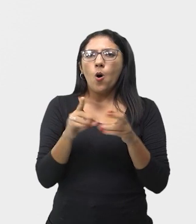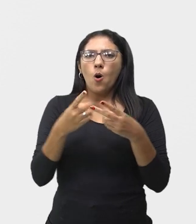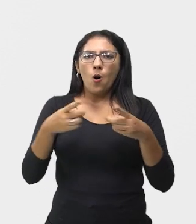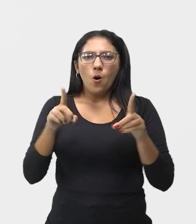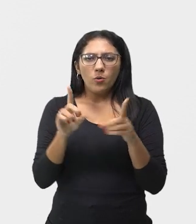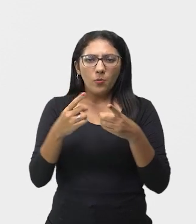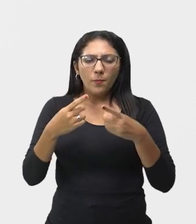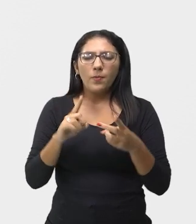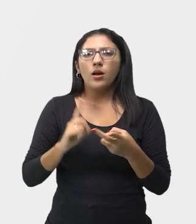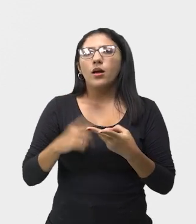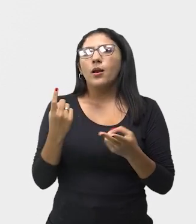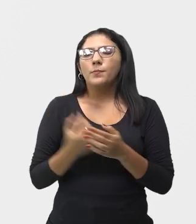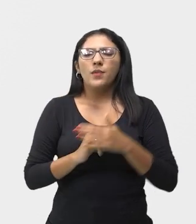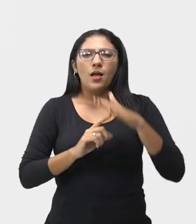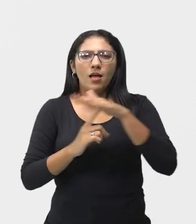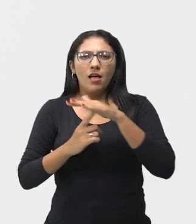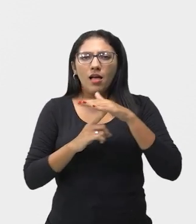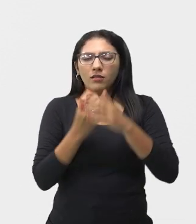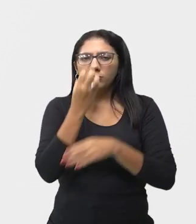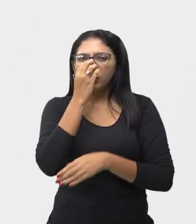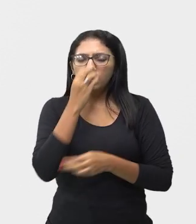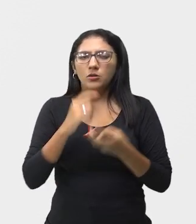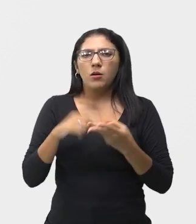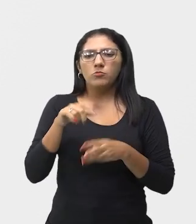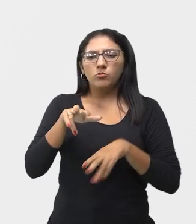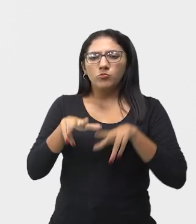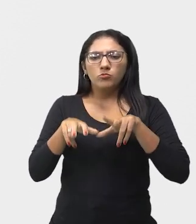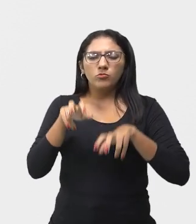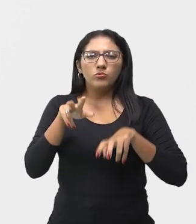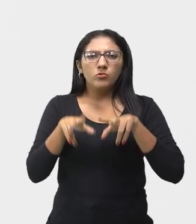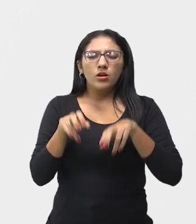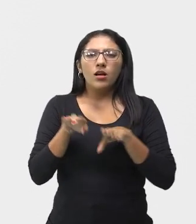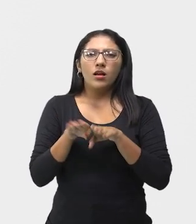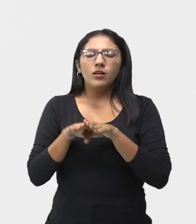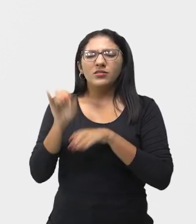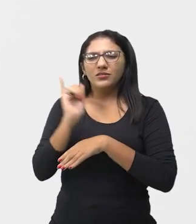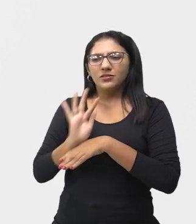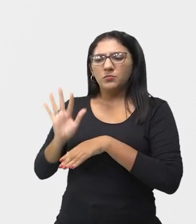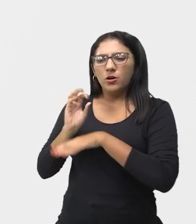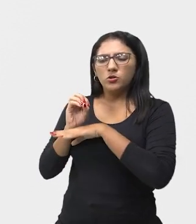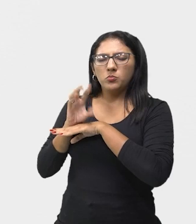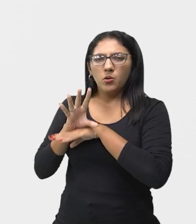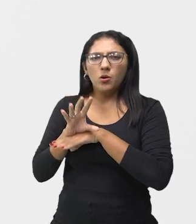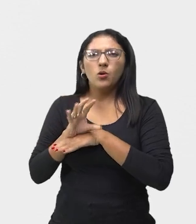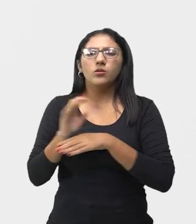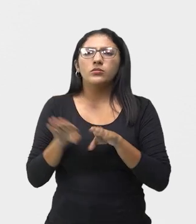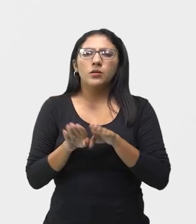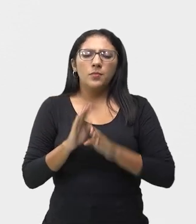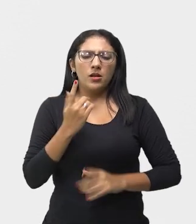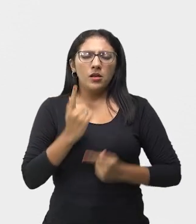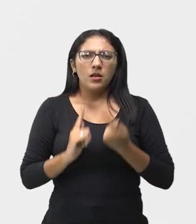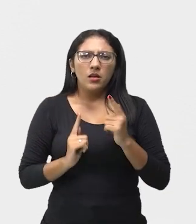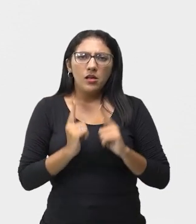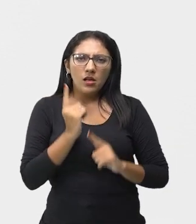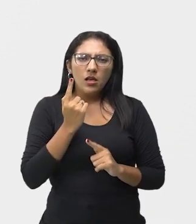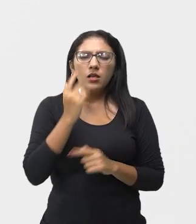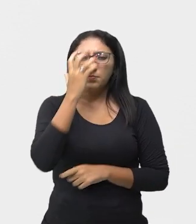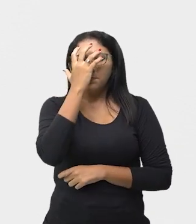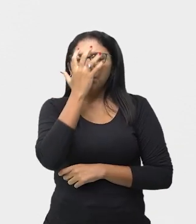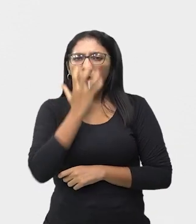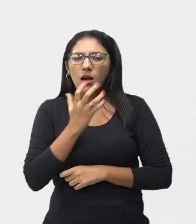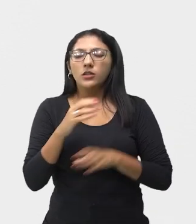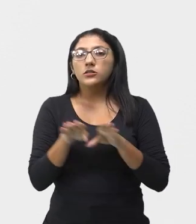musical, o círculo, o teatro de bonecos, teatro de sombras, a mímica, teatro de máscaras e